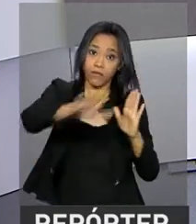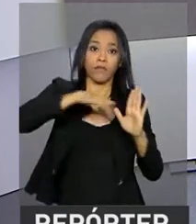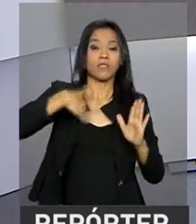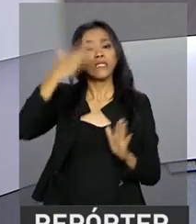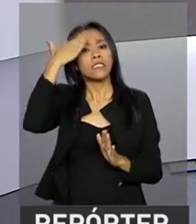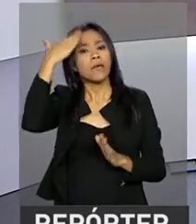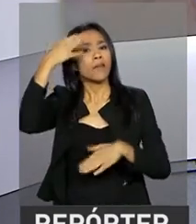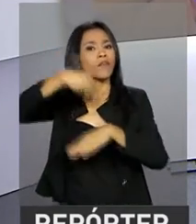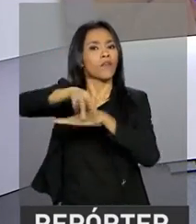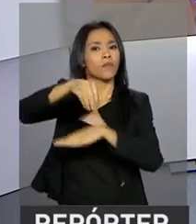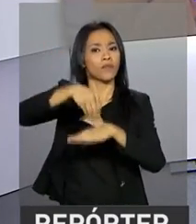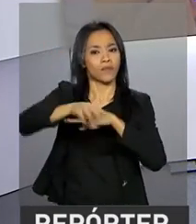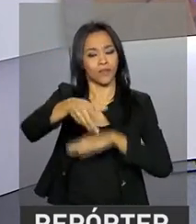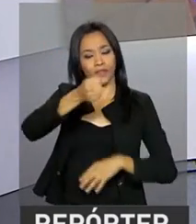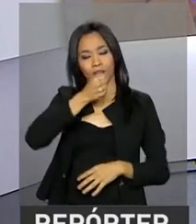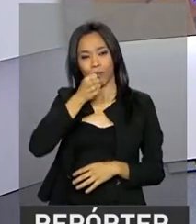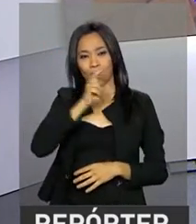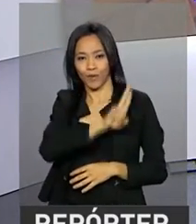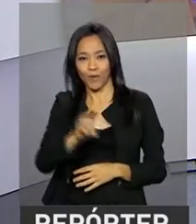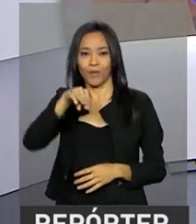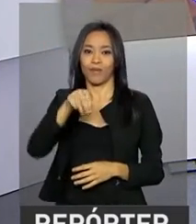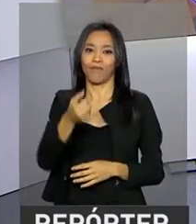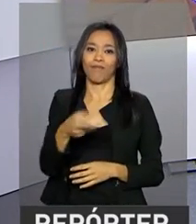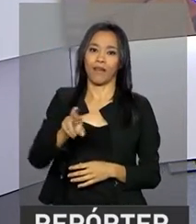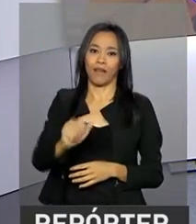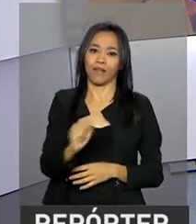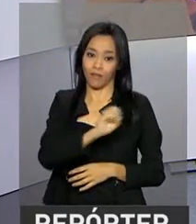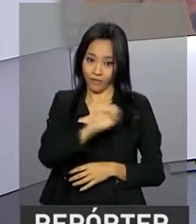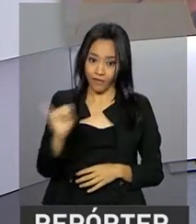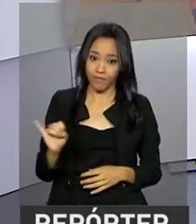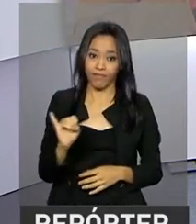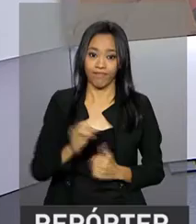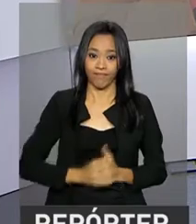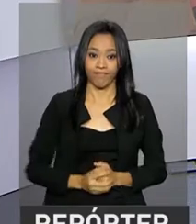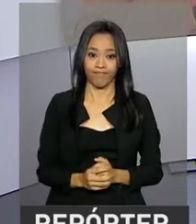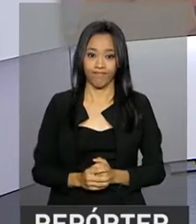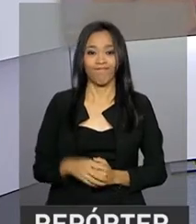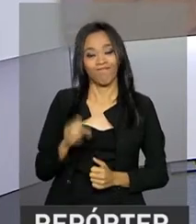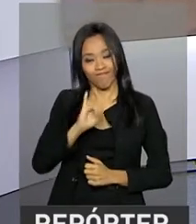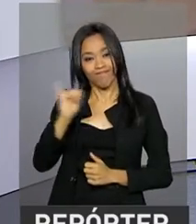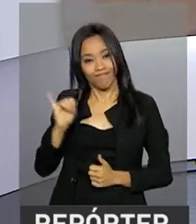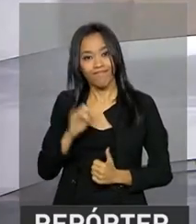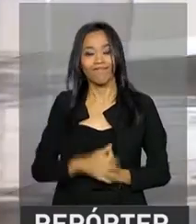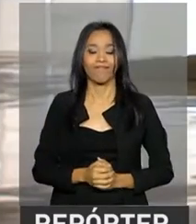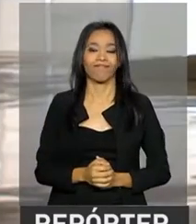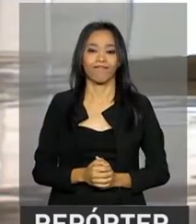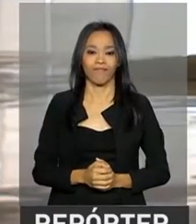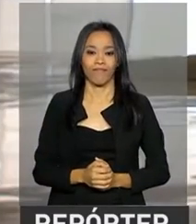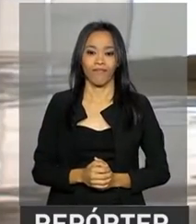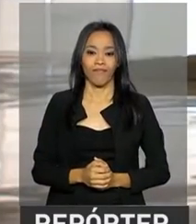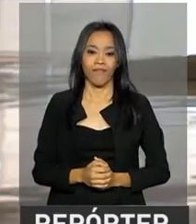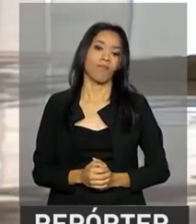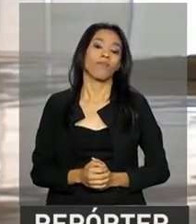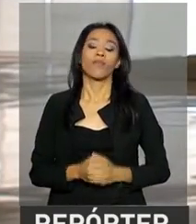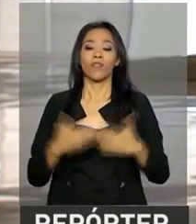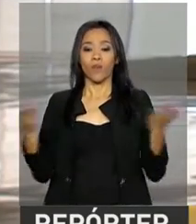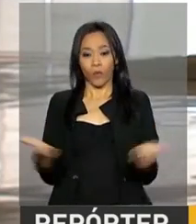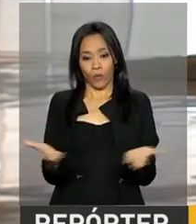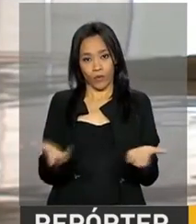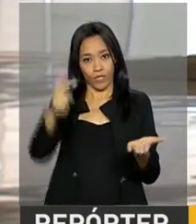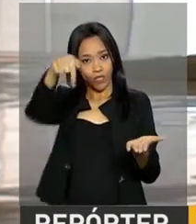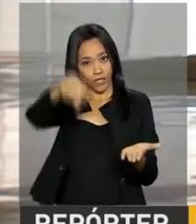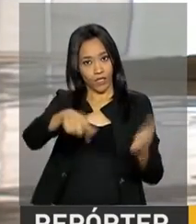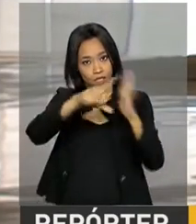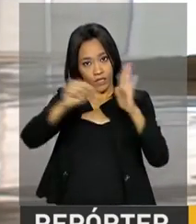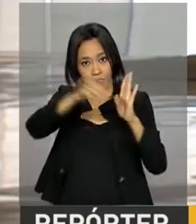as informações com o repórter Mara Quenupel. Mara. Oi, Leandro. Olha, hoje aqui no Palácio